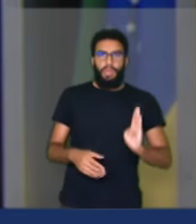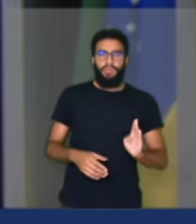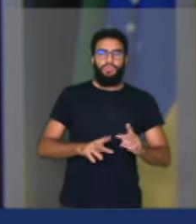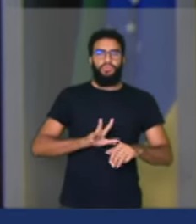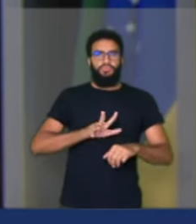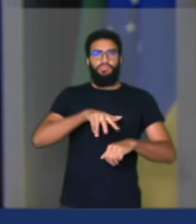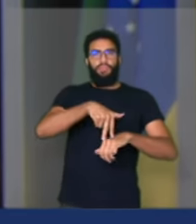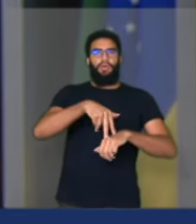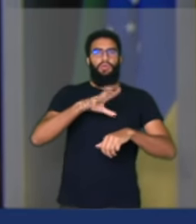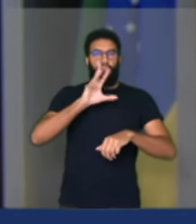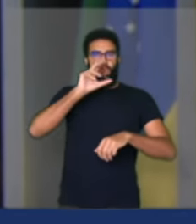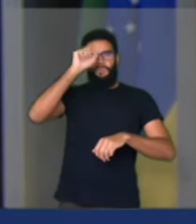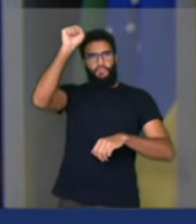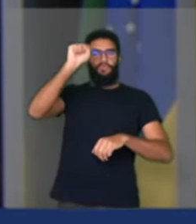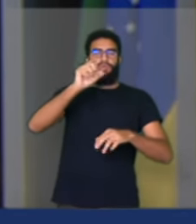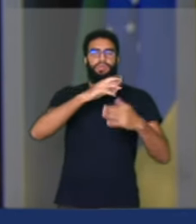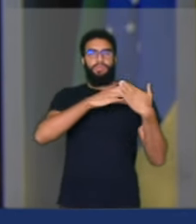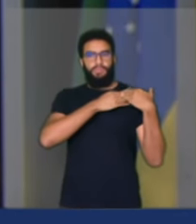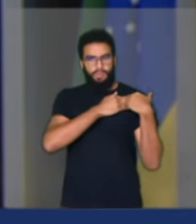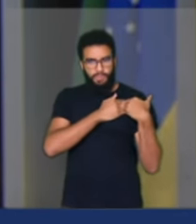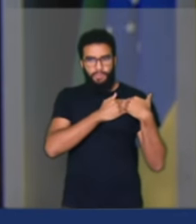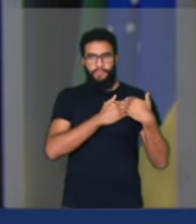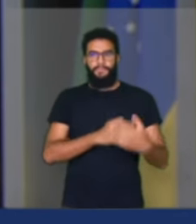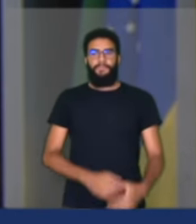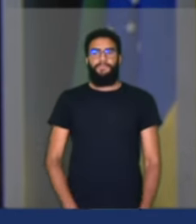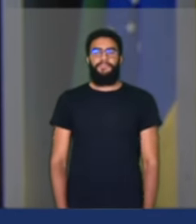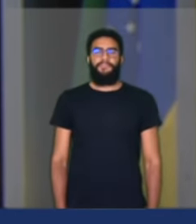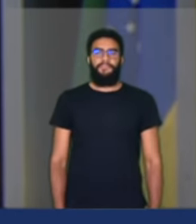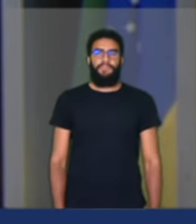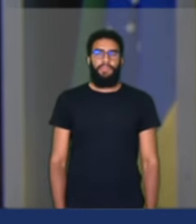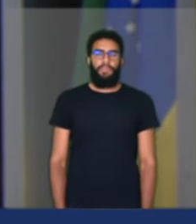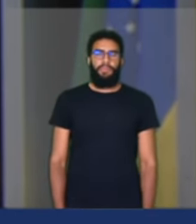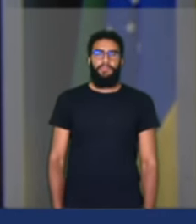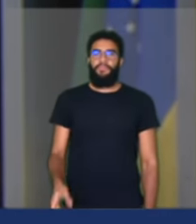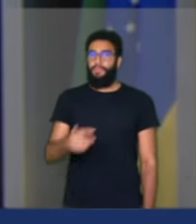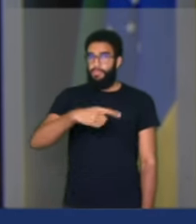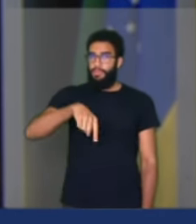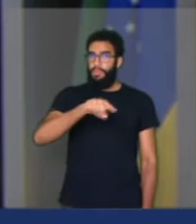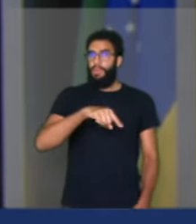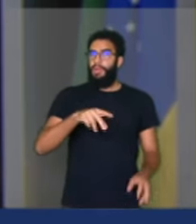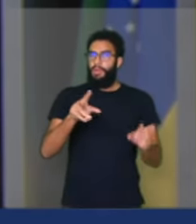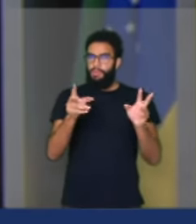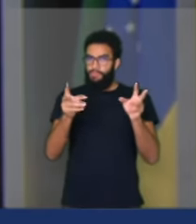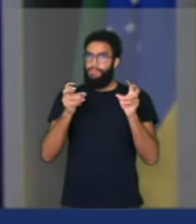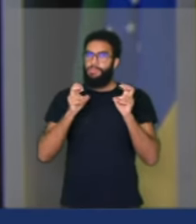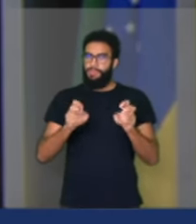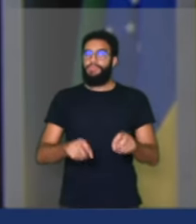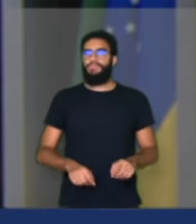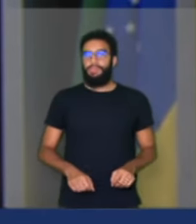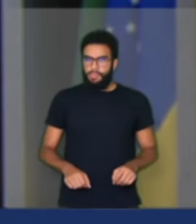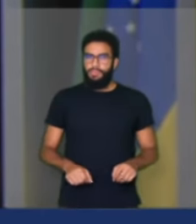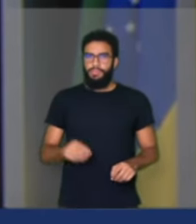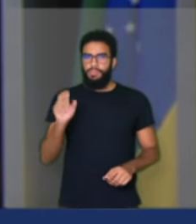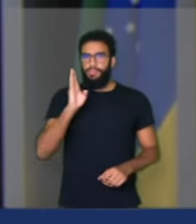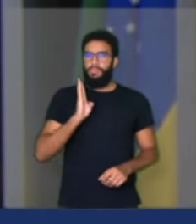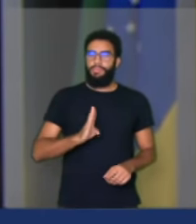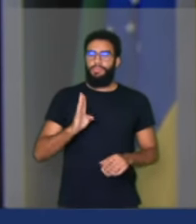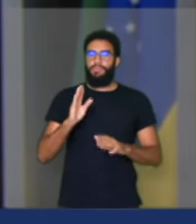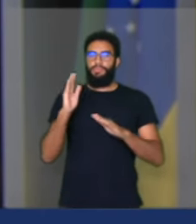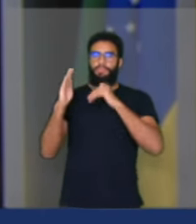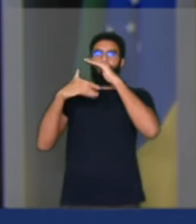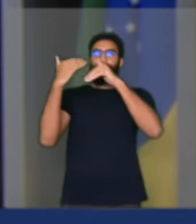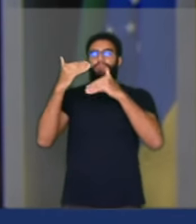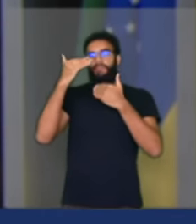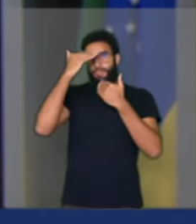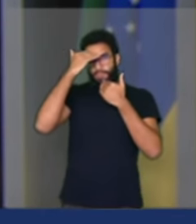responsabilidade. E vocês vão ver o que se tornará o Brasil. Obrigado, senhor